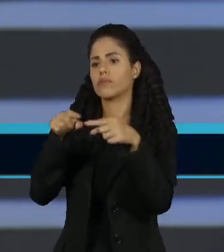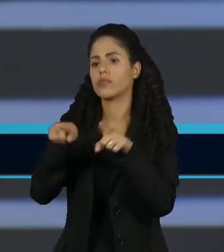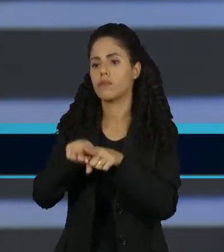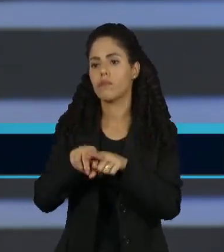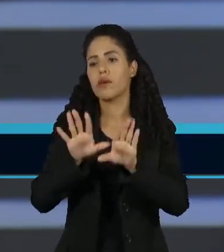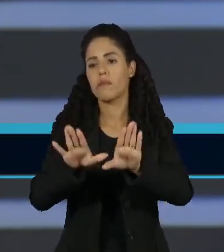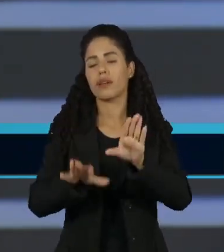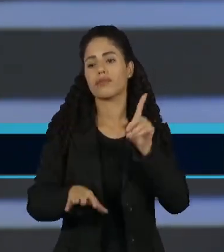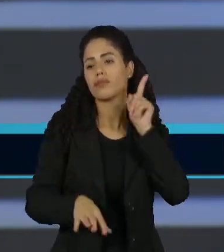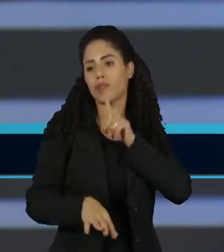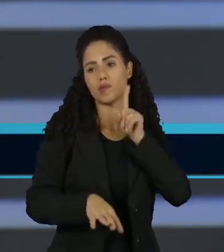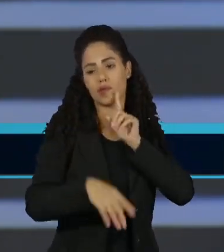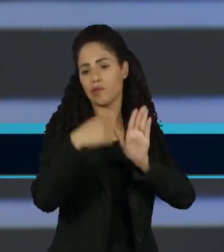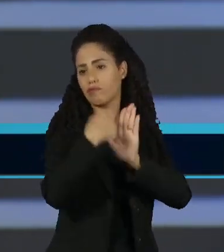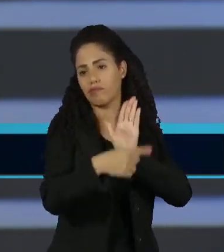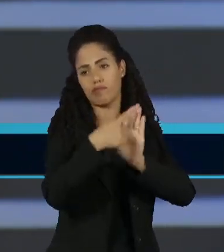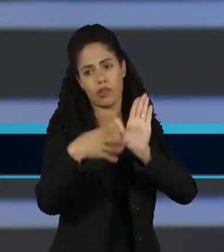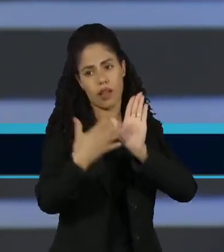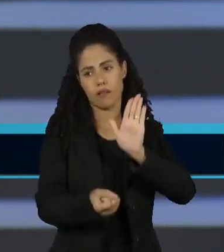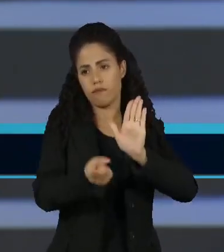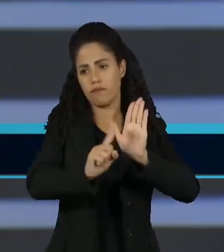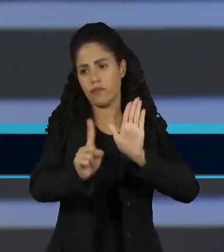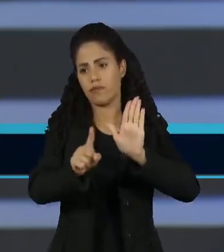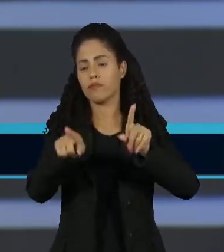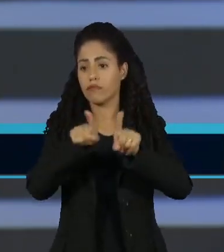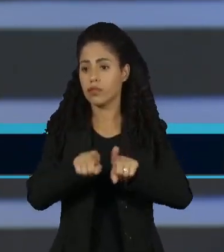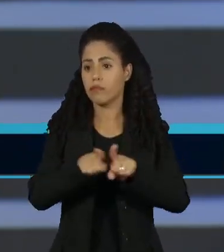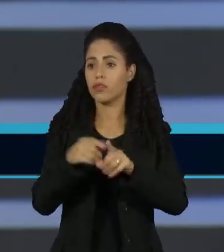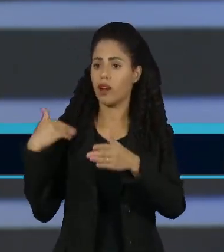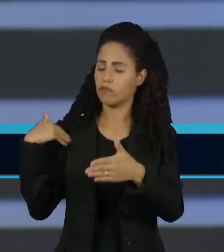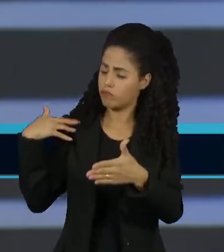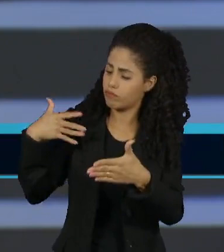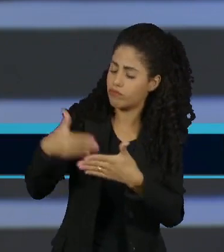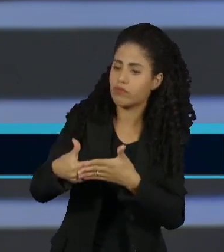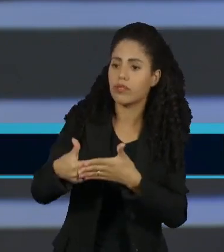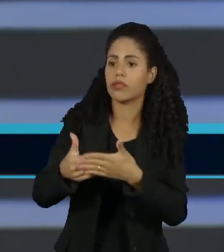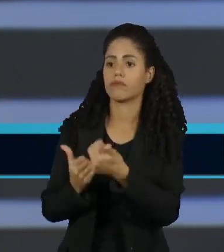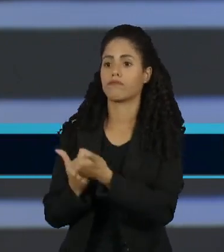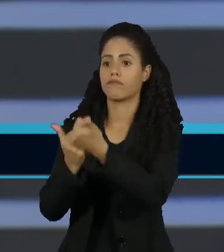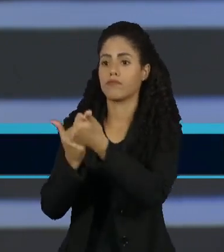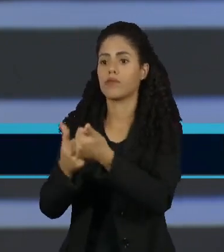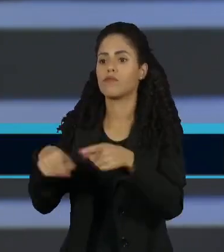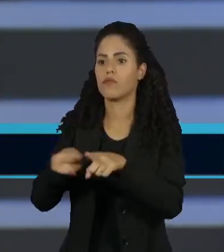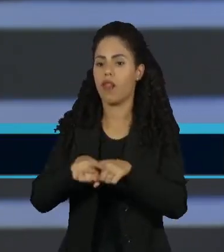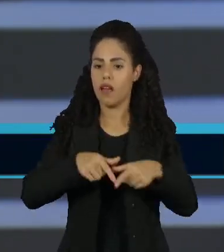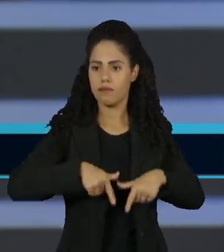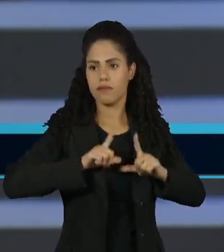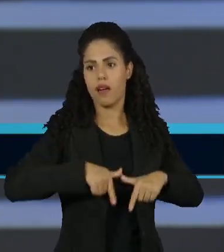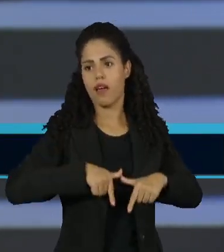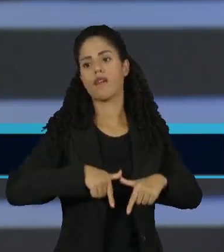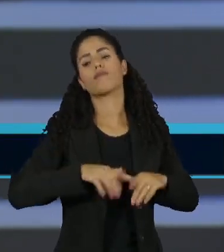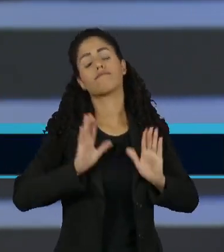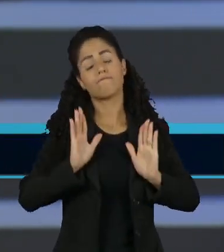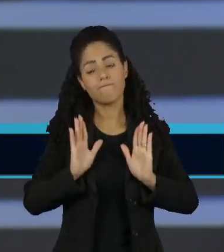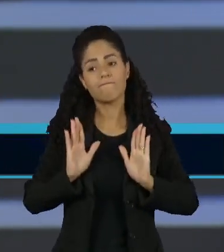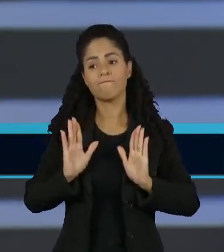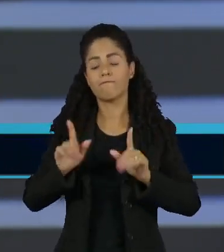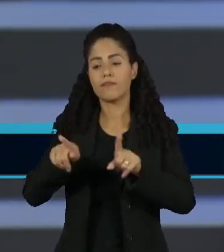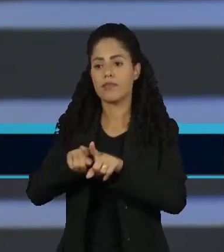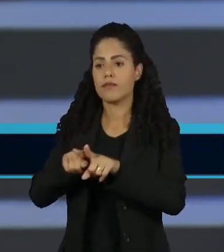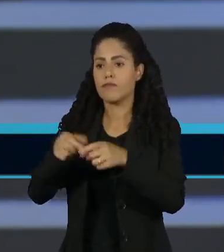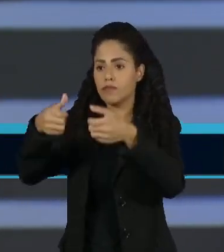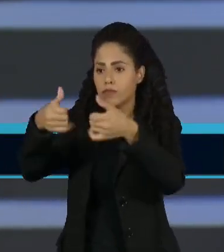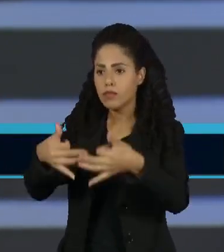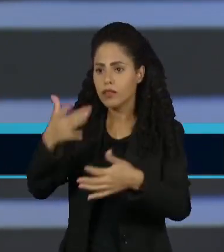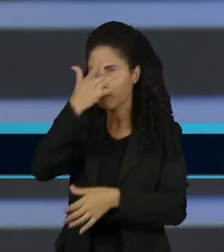Unidos, uma posição histórica dos Estados Unidos de apoio restrito a Israel, isolando, vamos dizer assim,